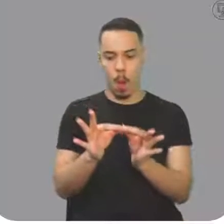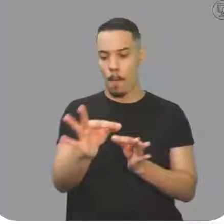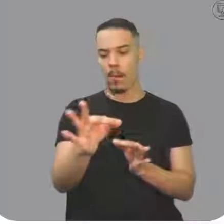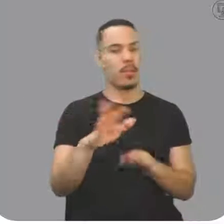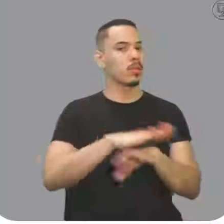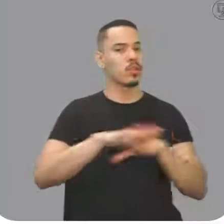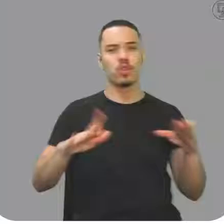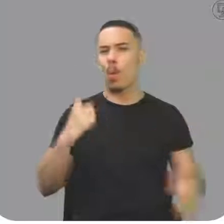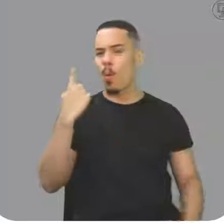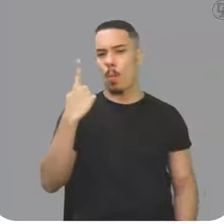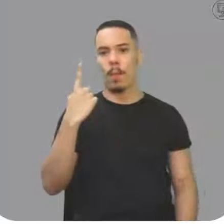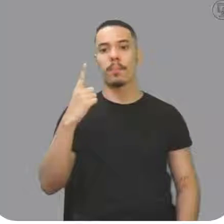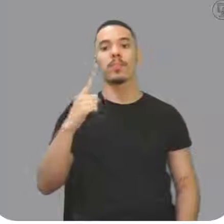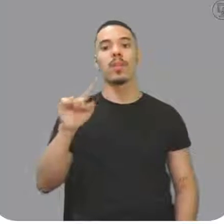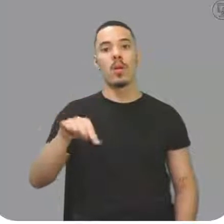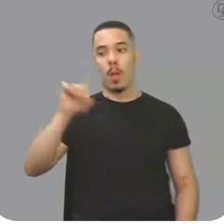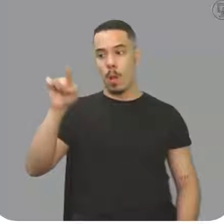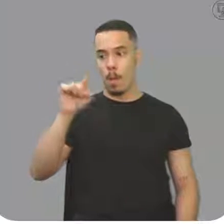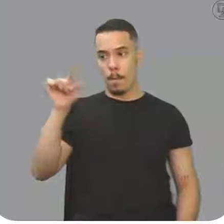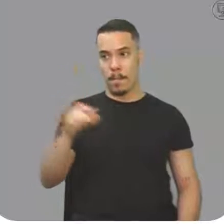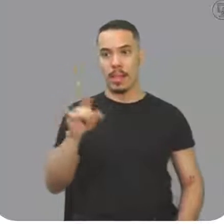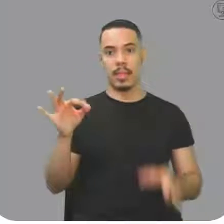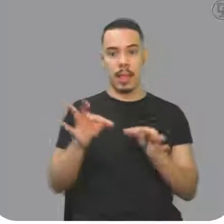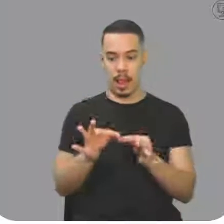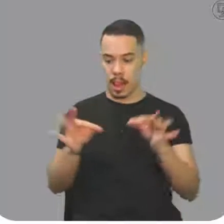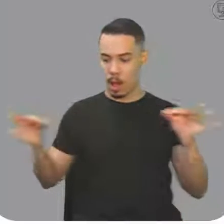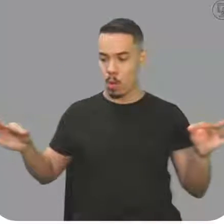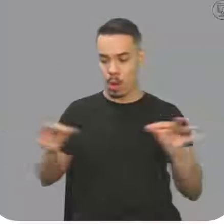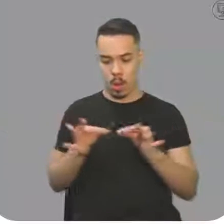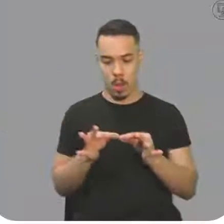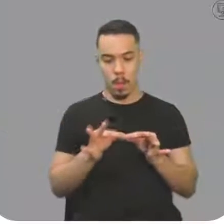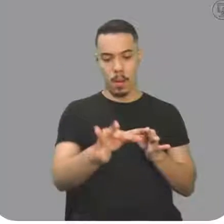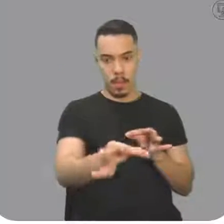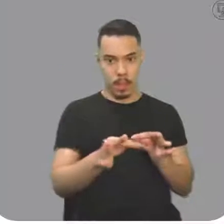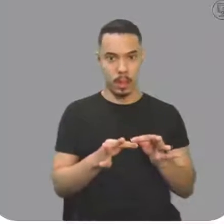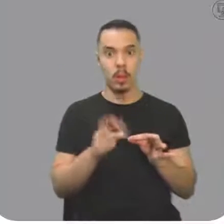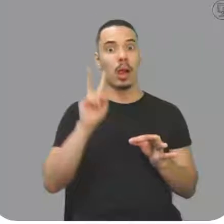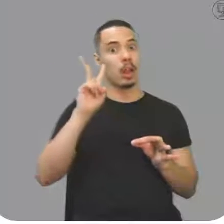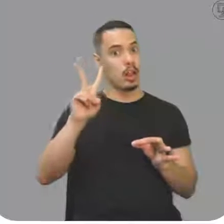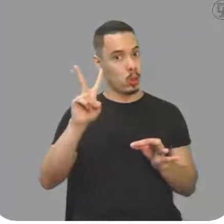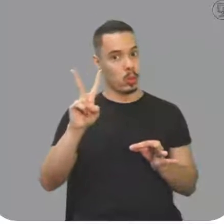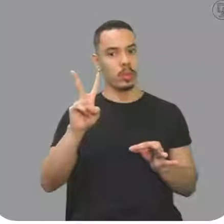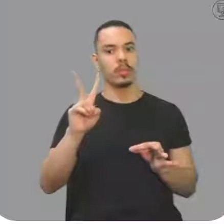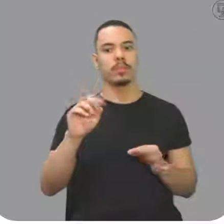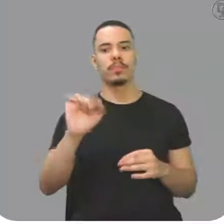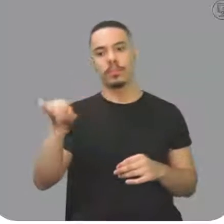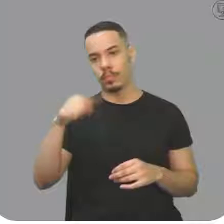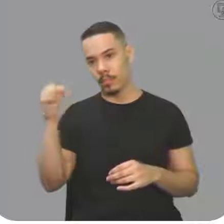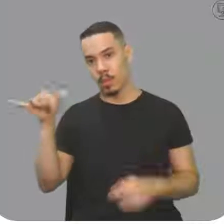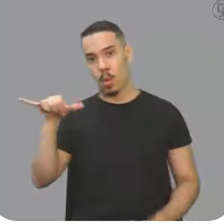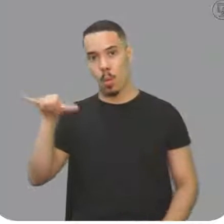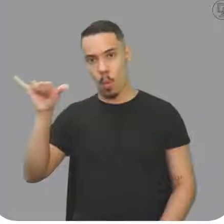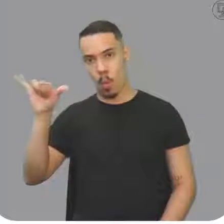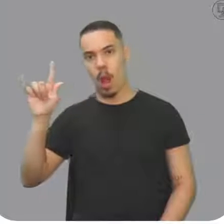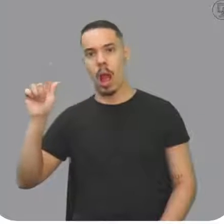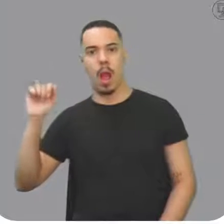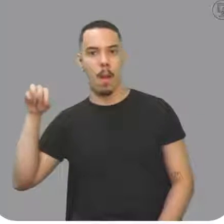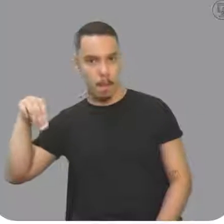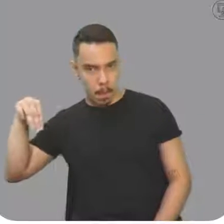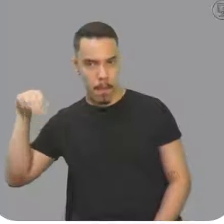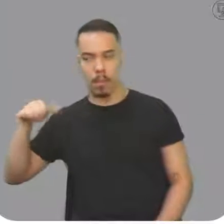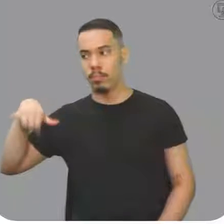vez. O beta é largura e comprimento, já é duas vezes. E o gama, coeficiente de dilatação